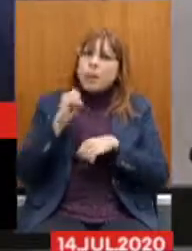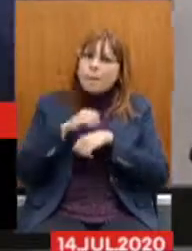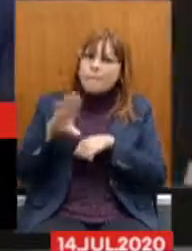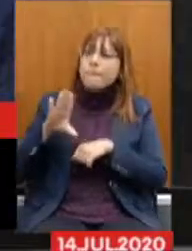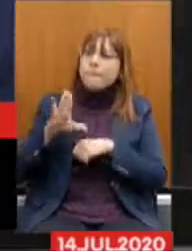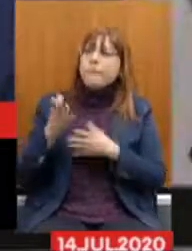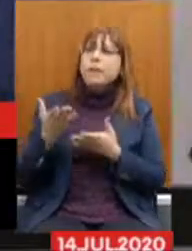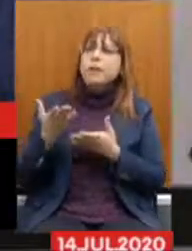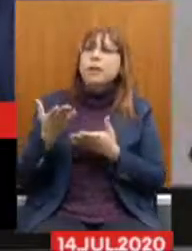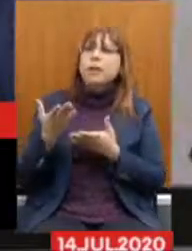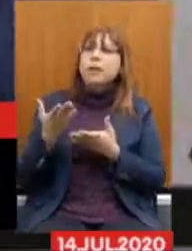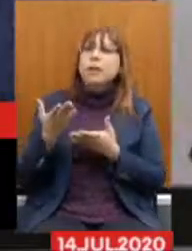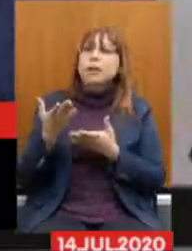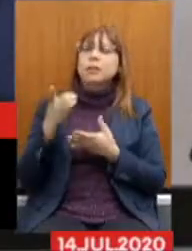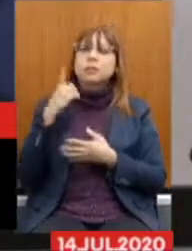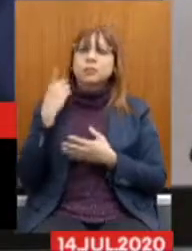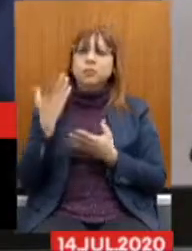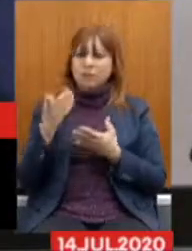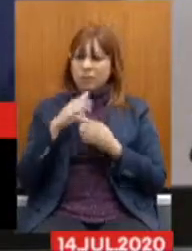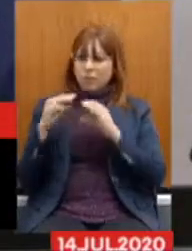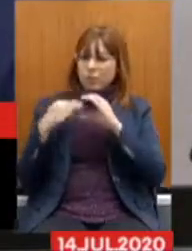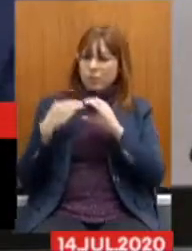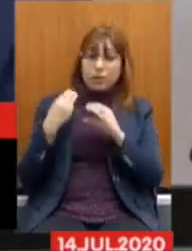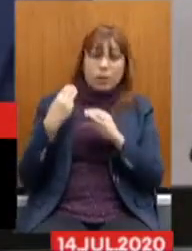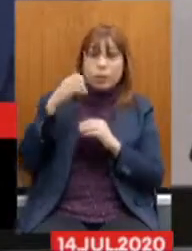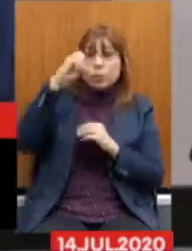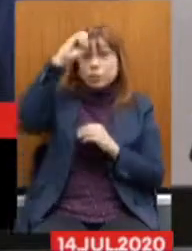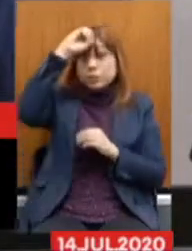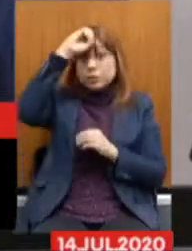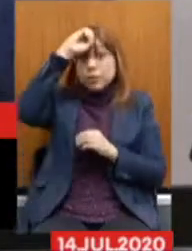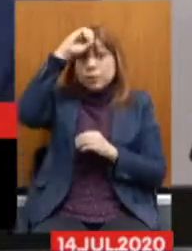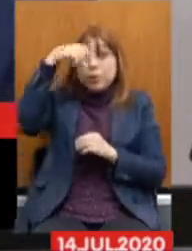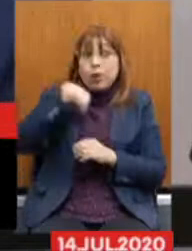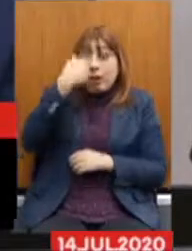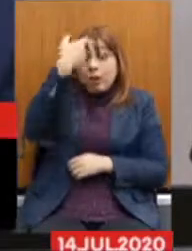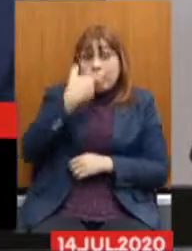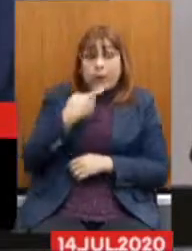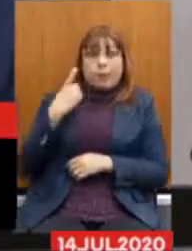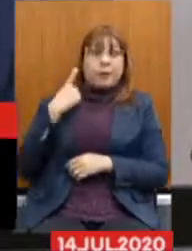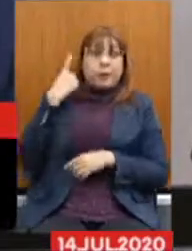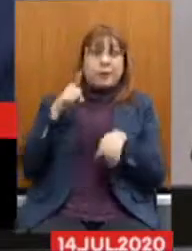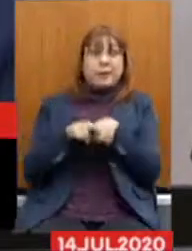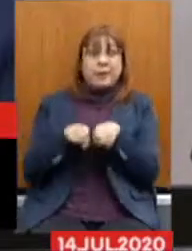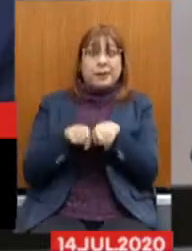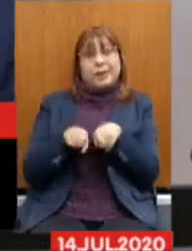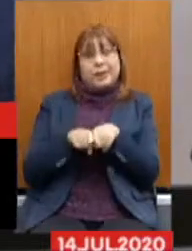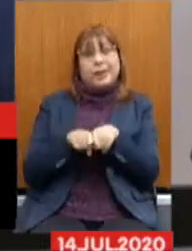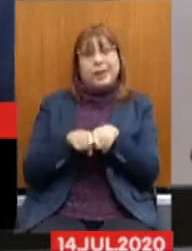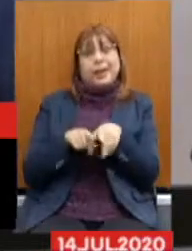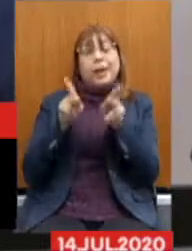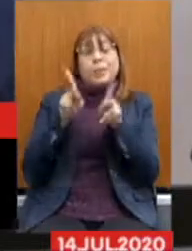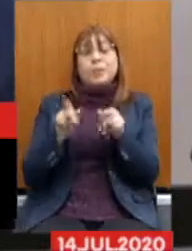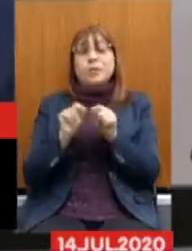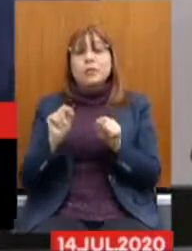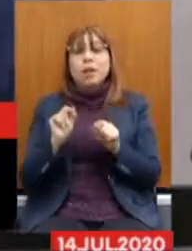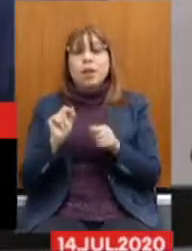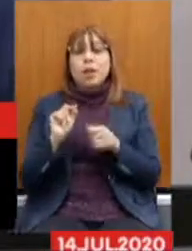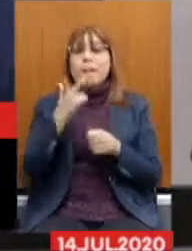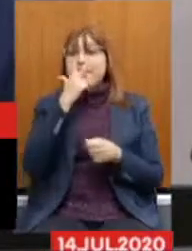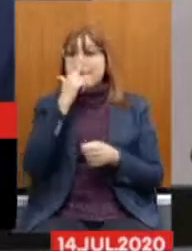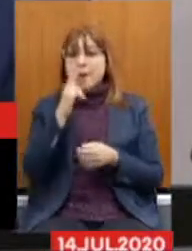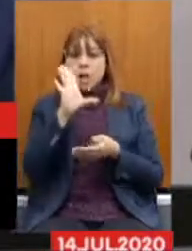minha gente, tem alguns que estou recebendo, que nem sabem se eu sou deputado. A pessoa já está fazendo o seguinte, copia e clima,